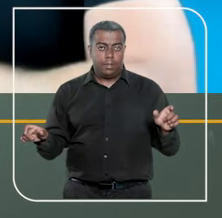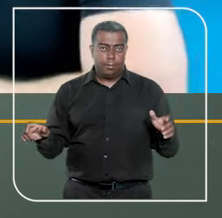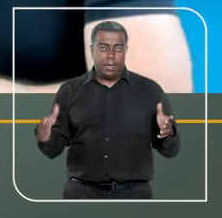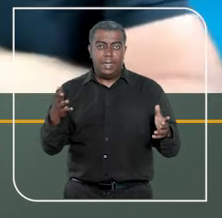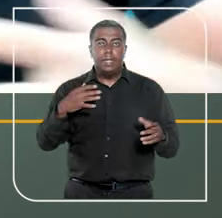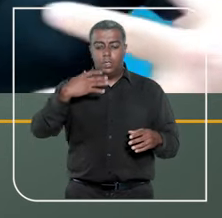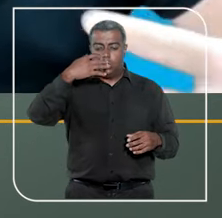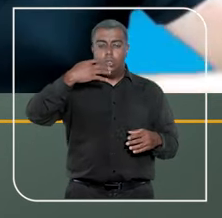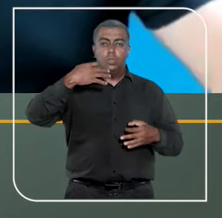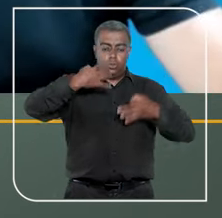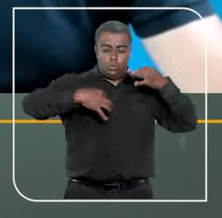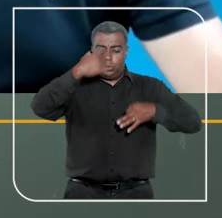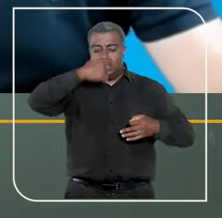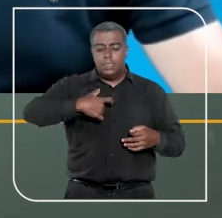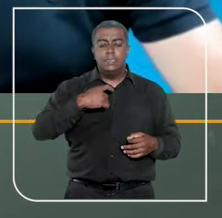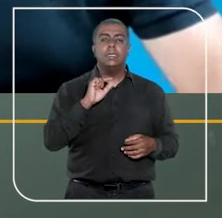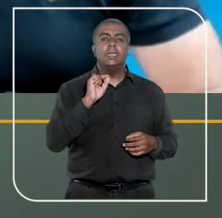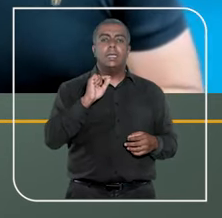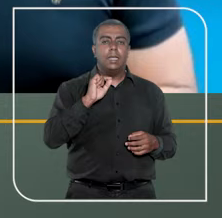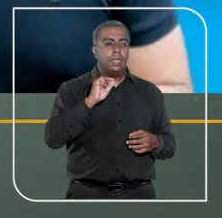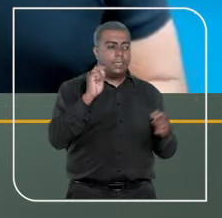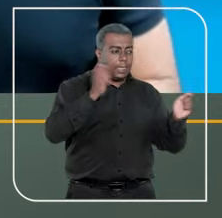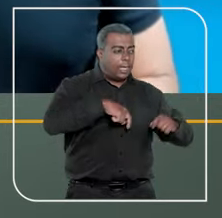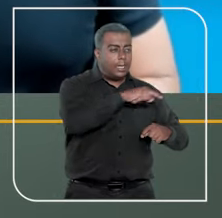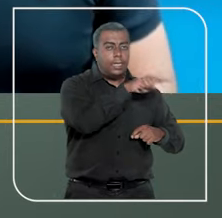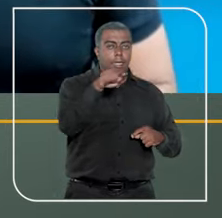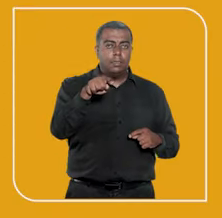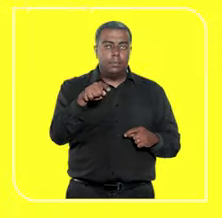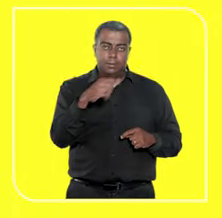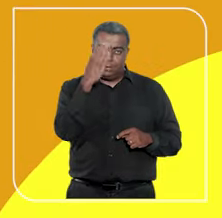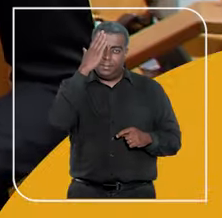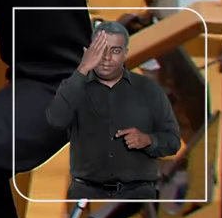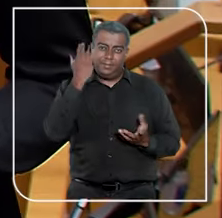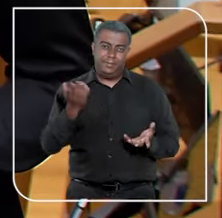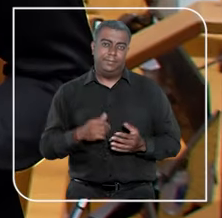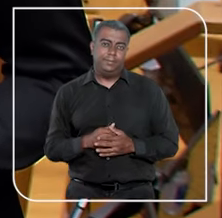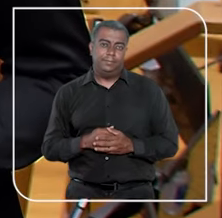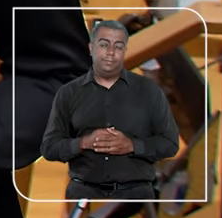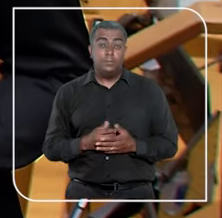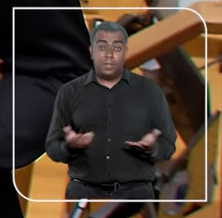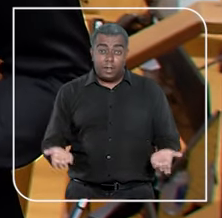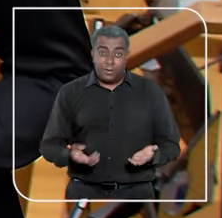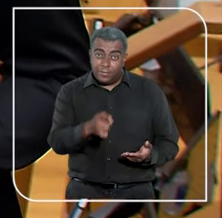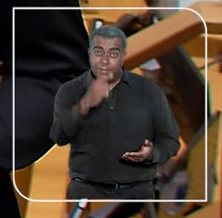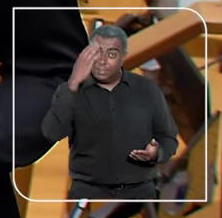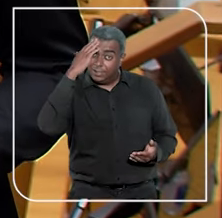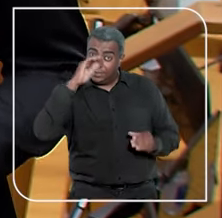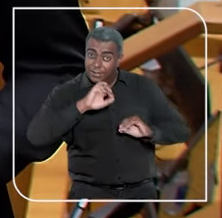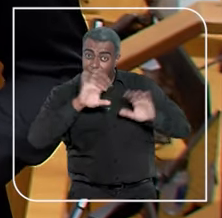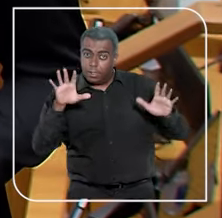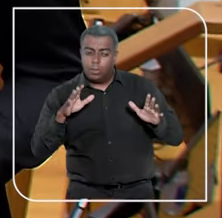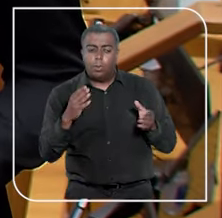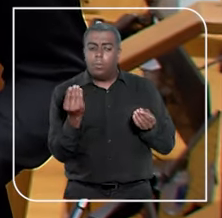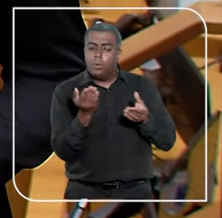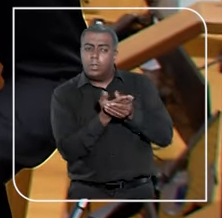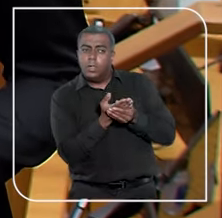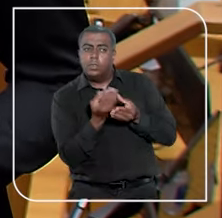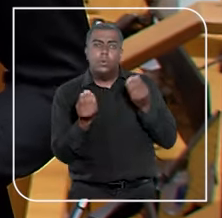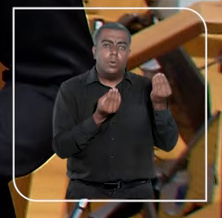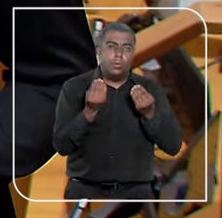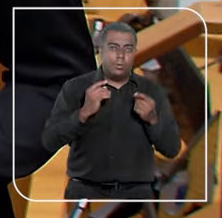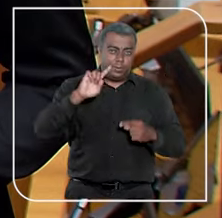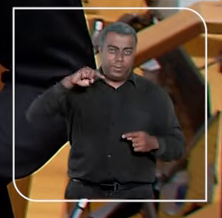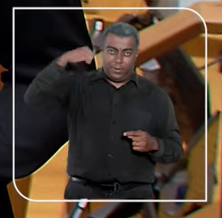desses juízes que integram o Poder Judiciário, competência para resolver o seu caso. Agora que aprendemos como funciona a tramitação do processo,